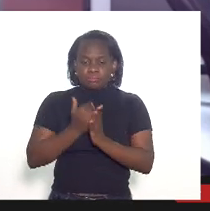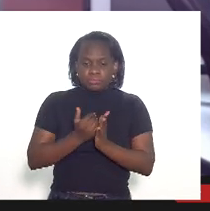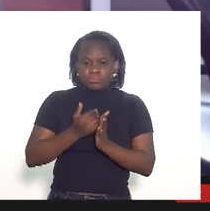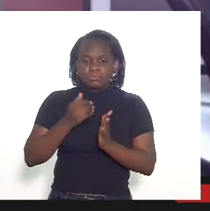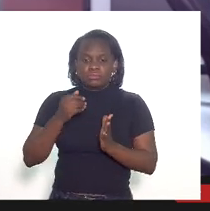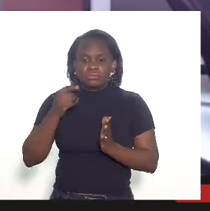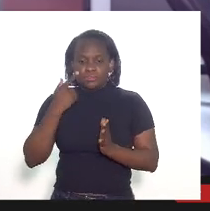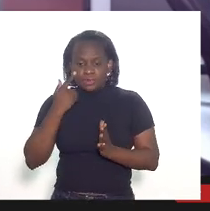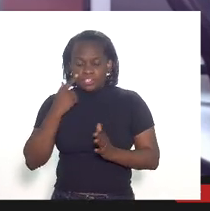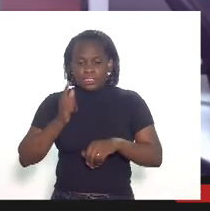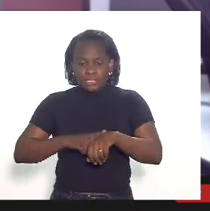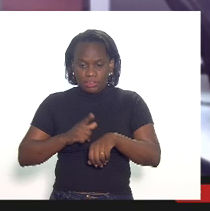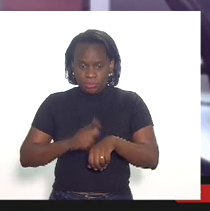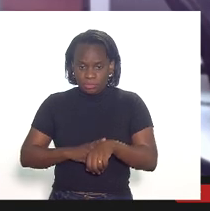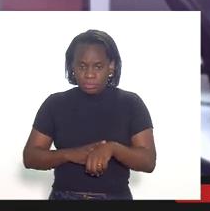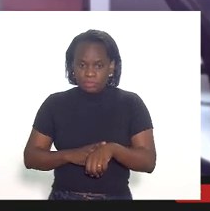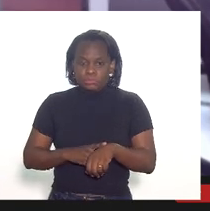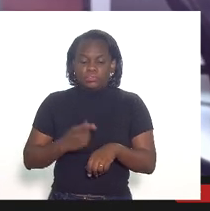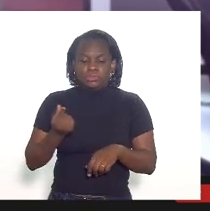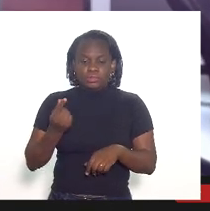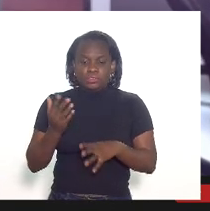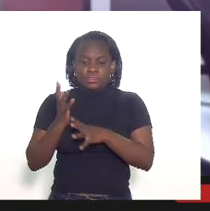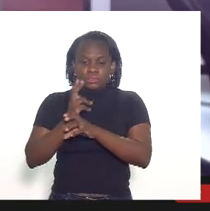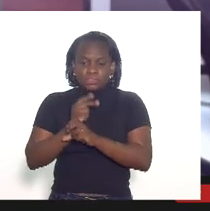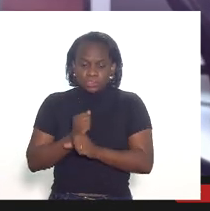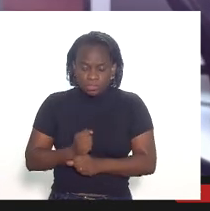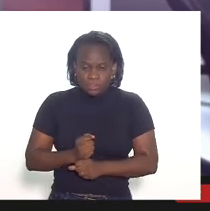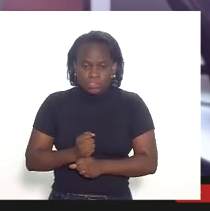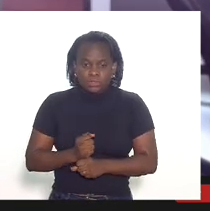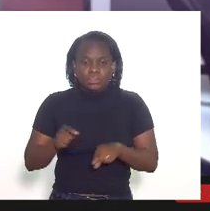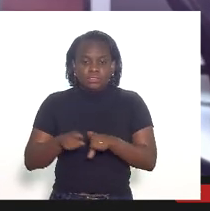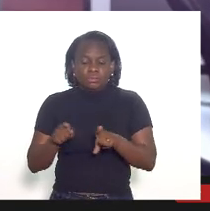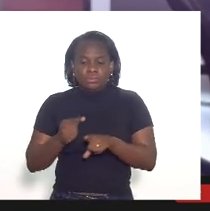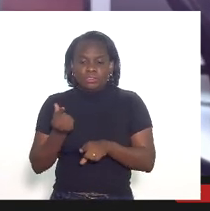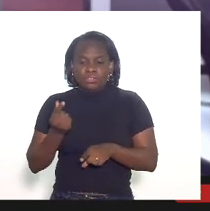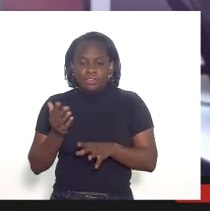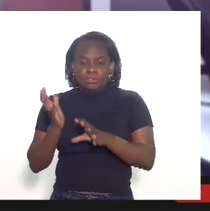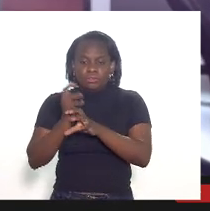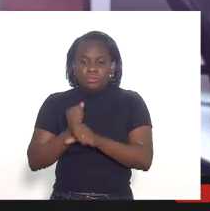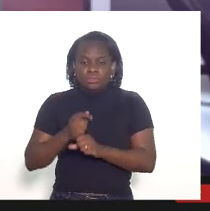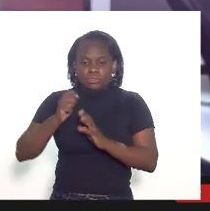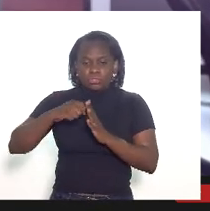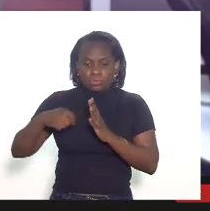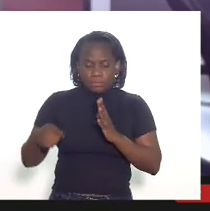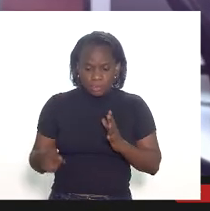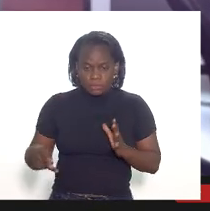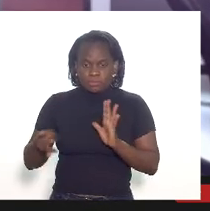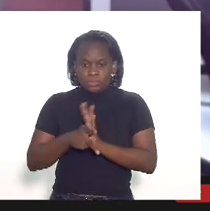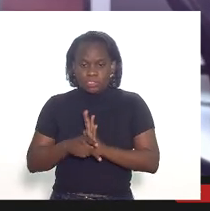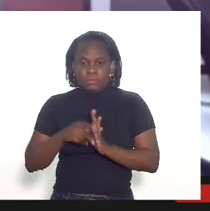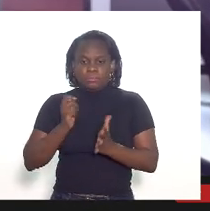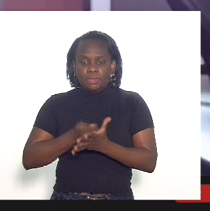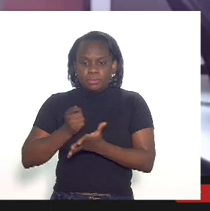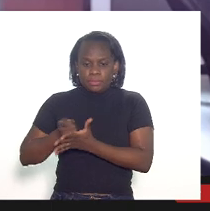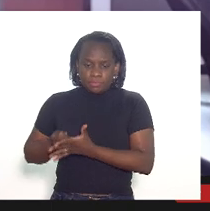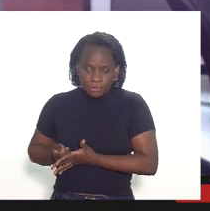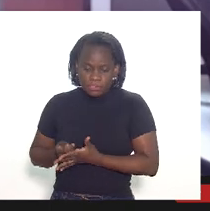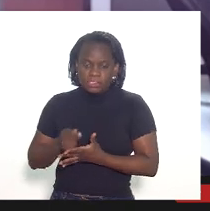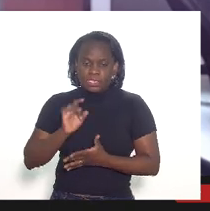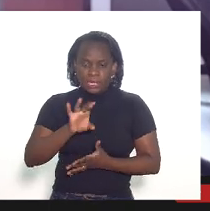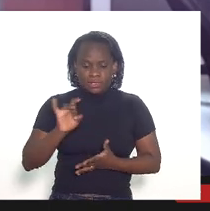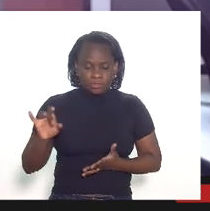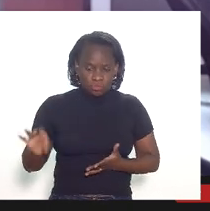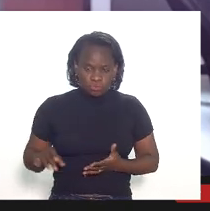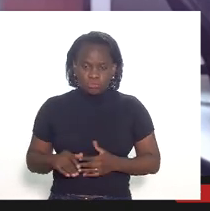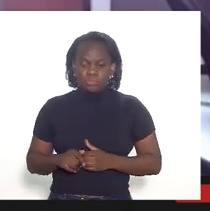levantar o tempo o valor total dos encargos e o valor mensal dos encargos de depreciação para cada um dos